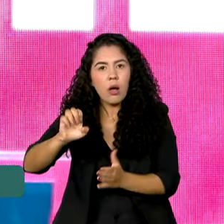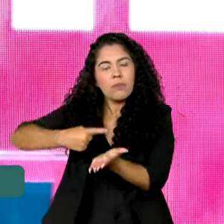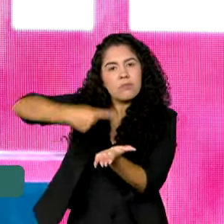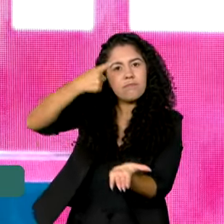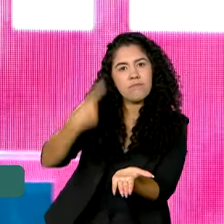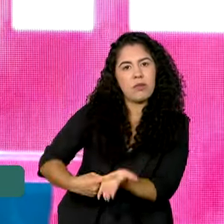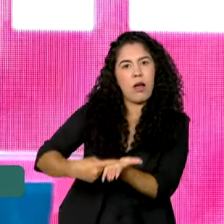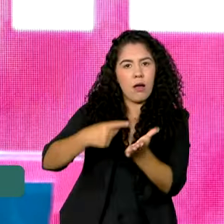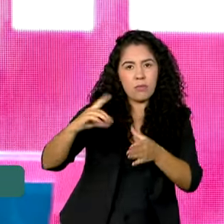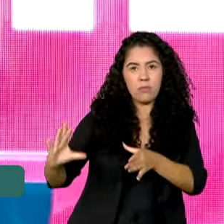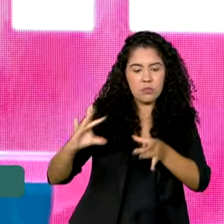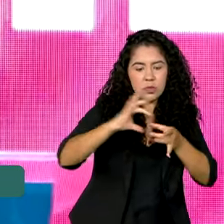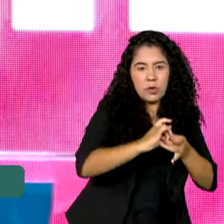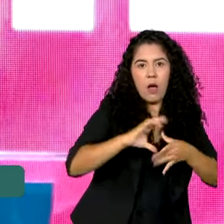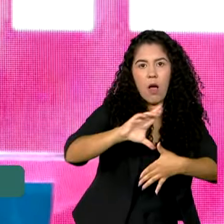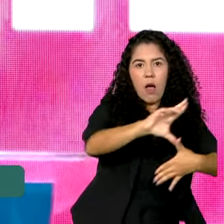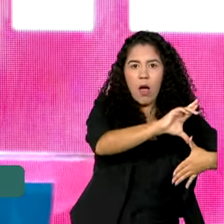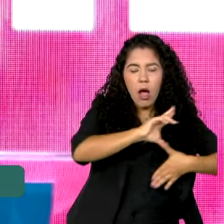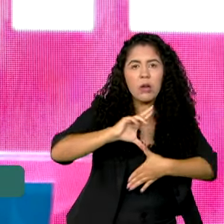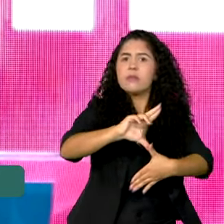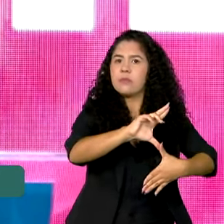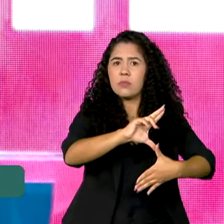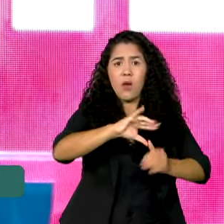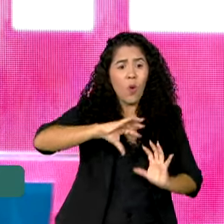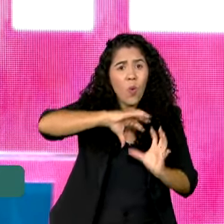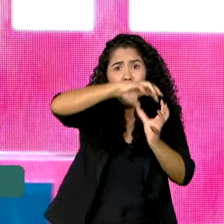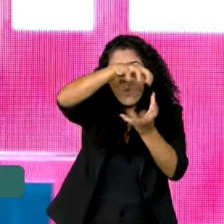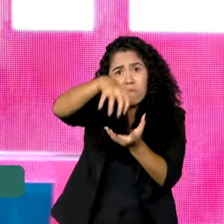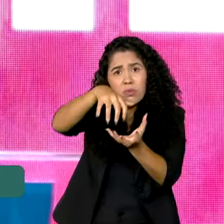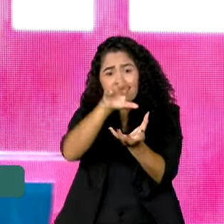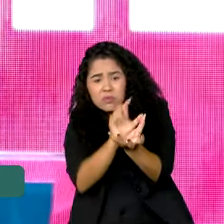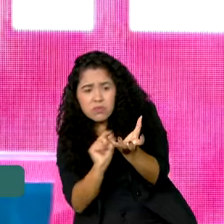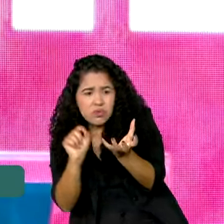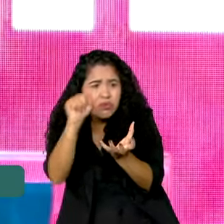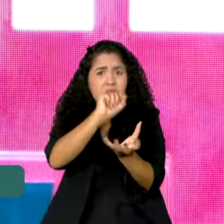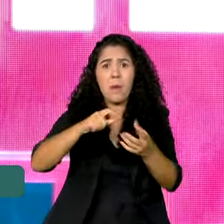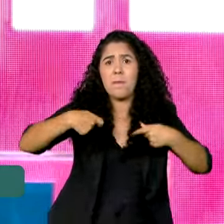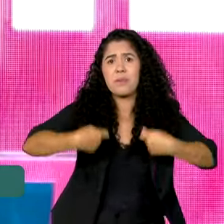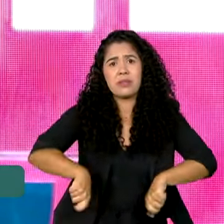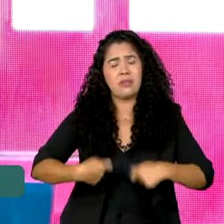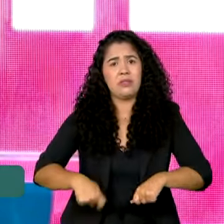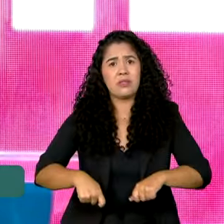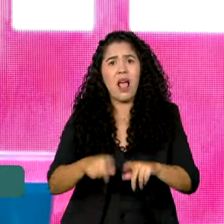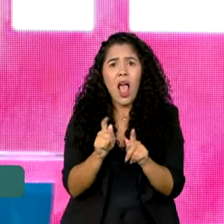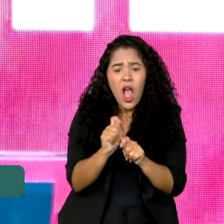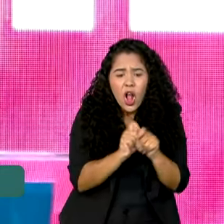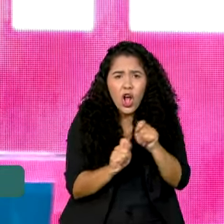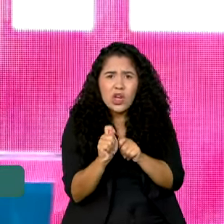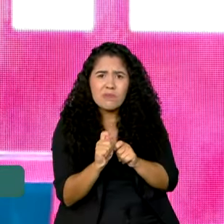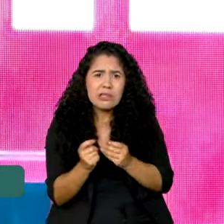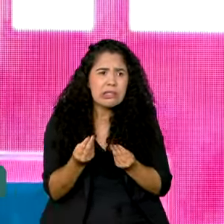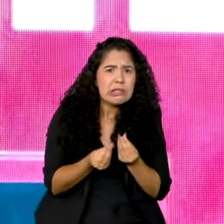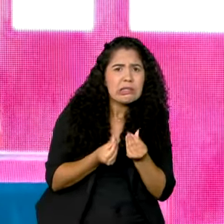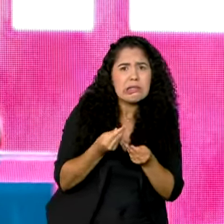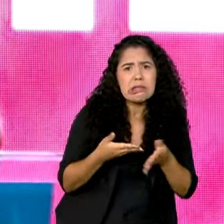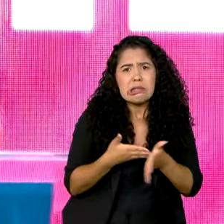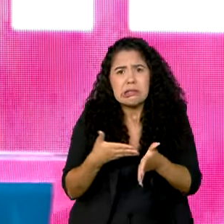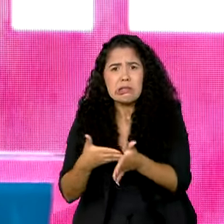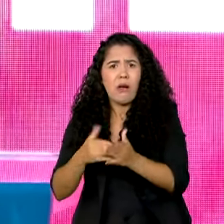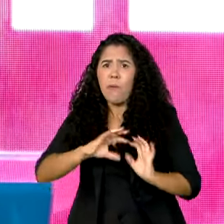América Latina. O mundo está precisando disso. A economia está um pouco atrofiada no mundo inteiro